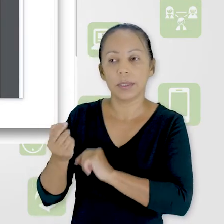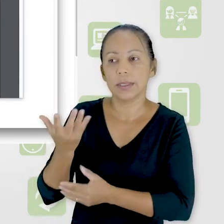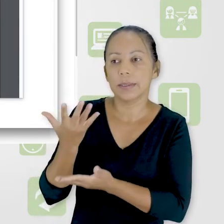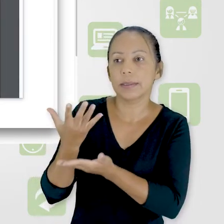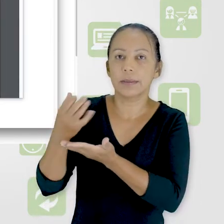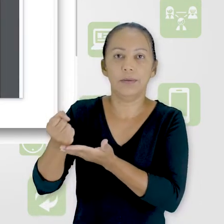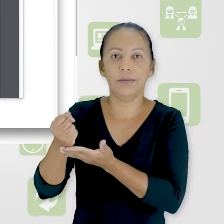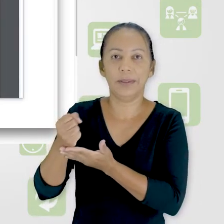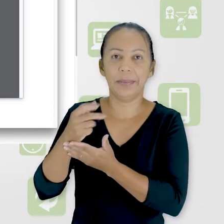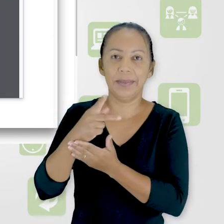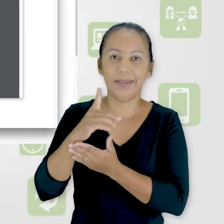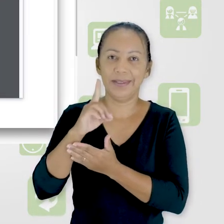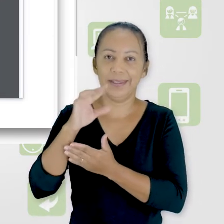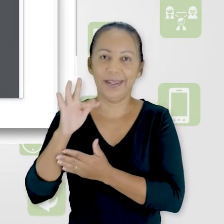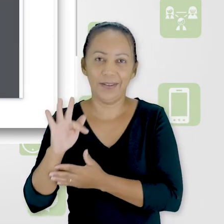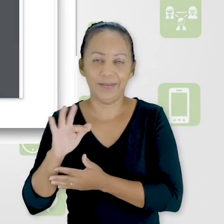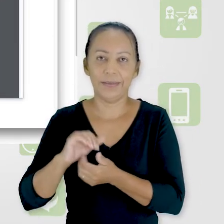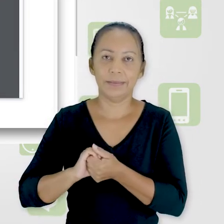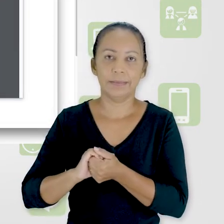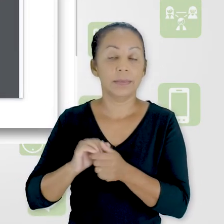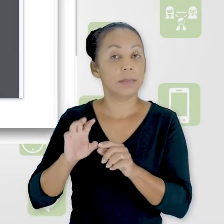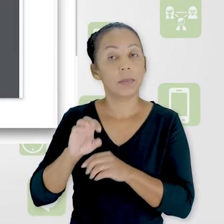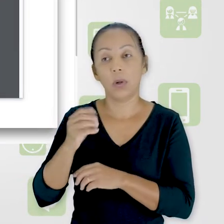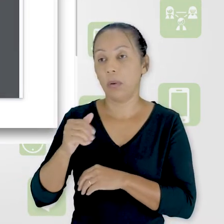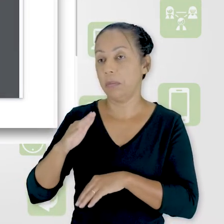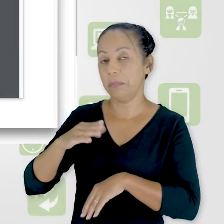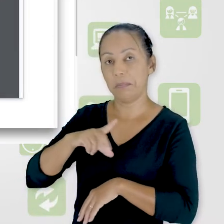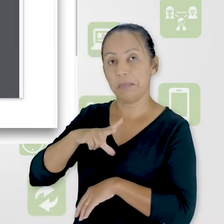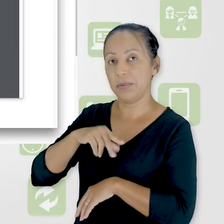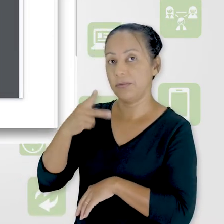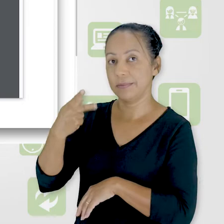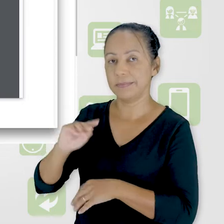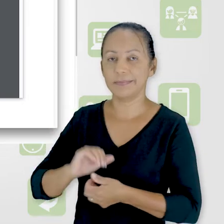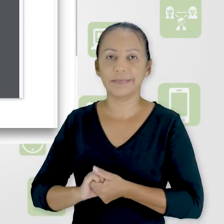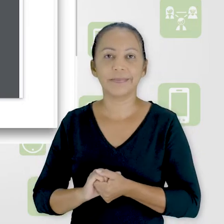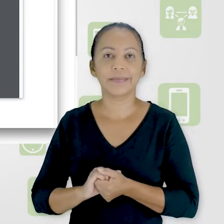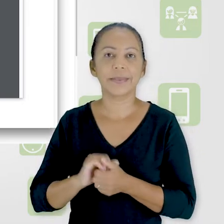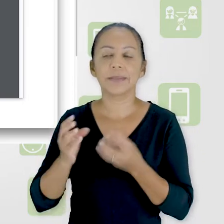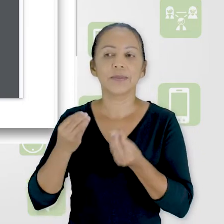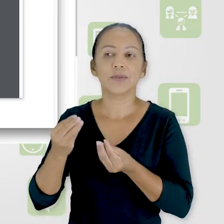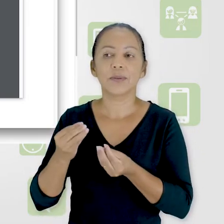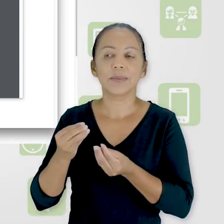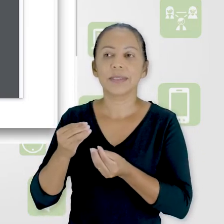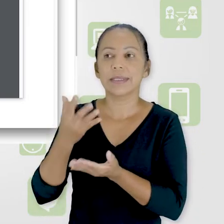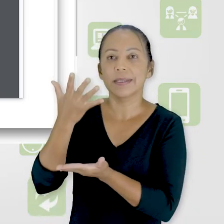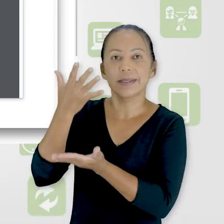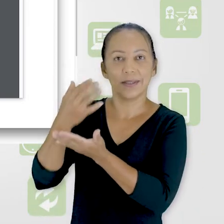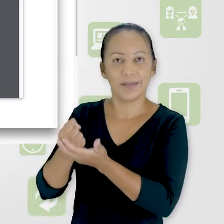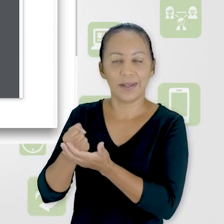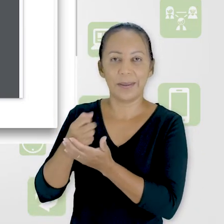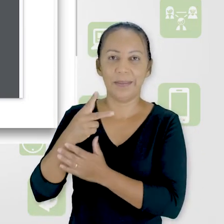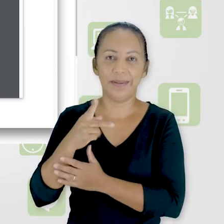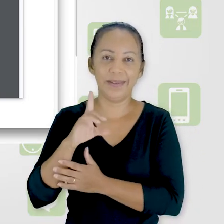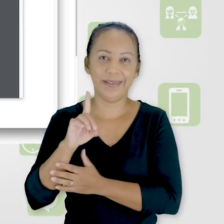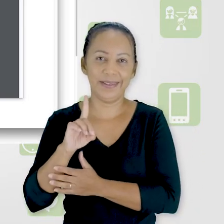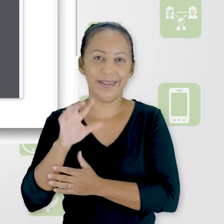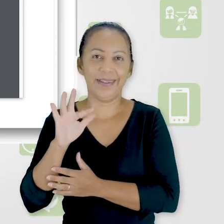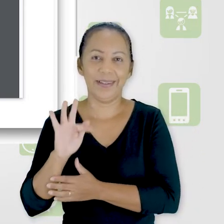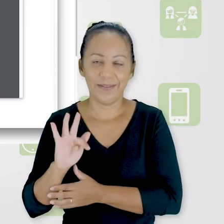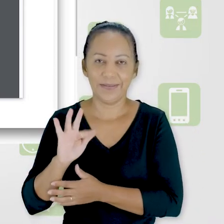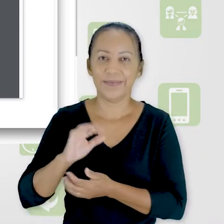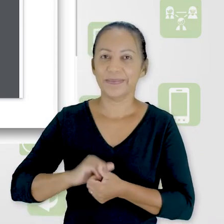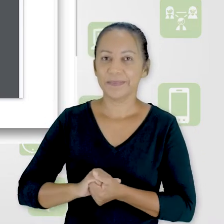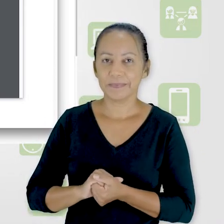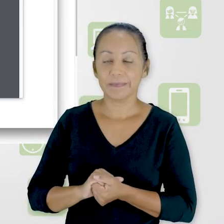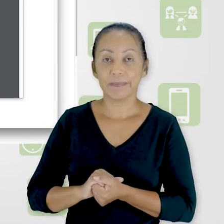impressora. Tá certo? E aí pra salvar como PDF é muito fácil, só escolher a opção de salvar como PDF e salvar. Tá certo?